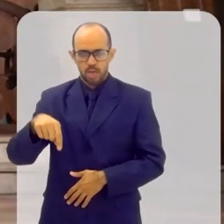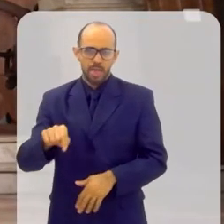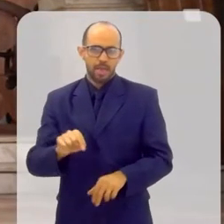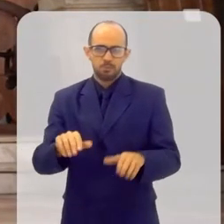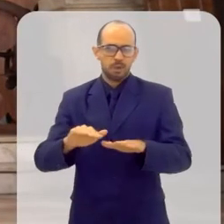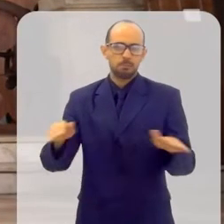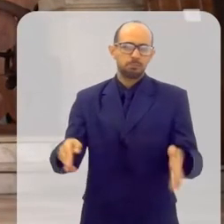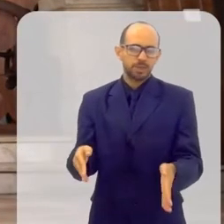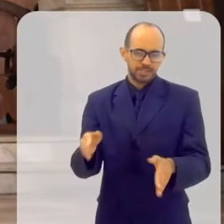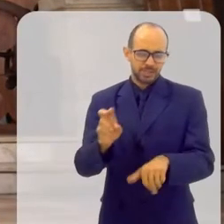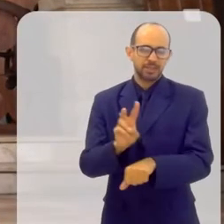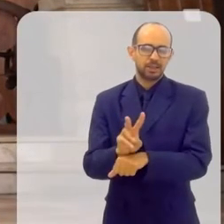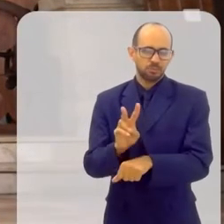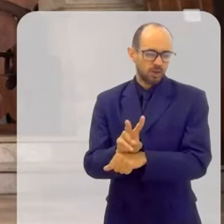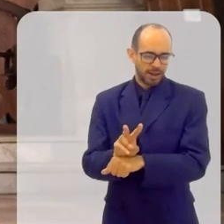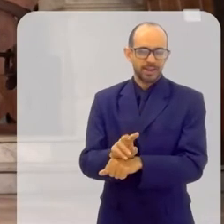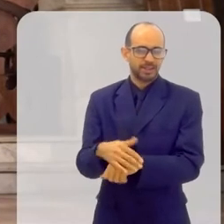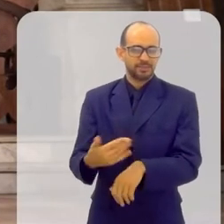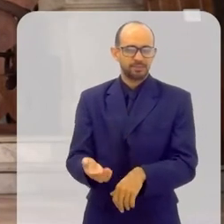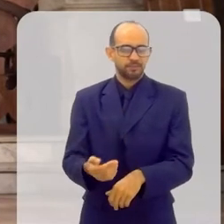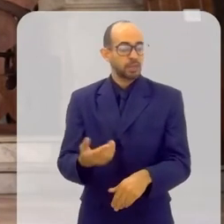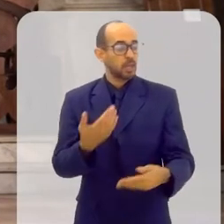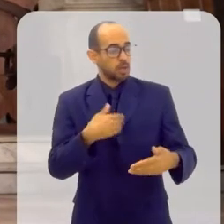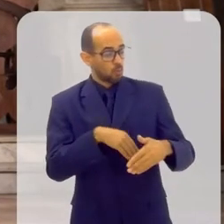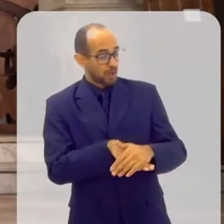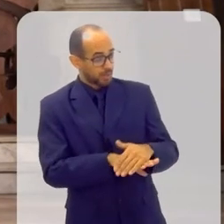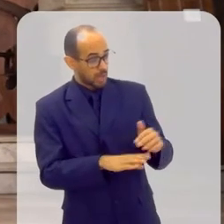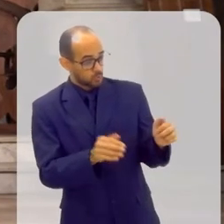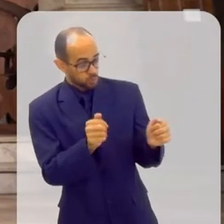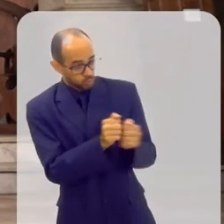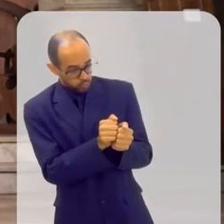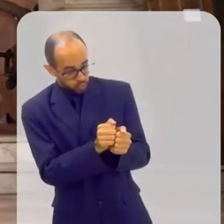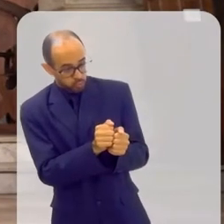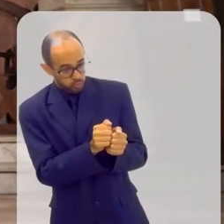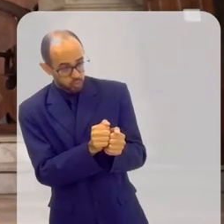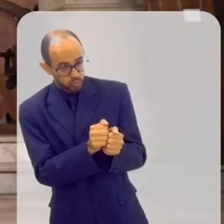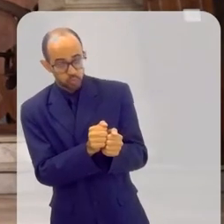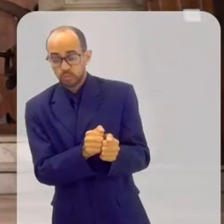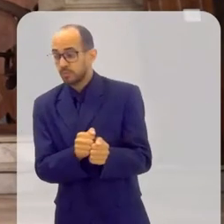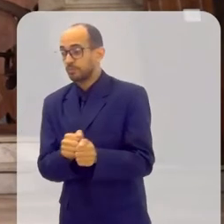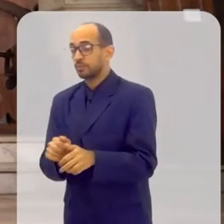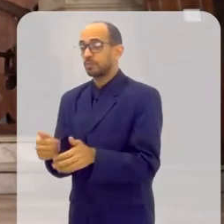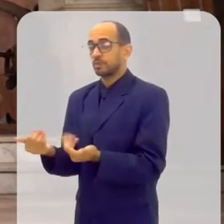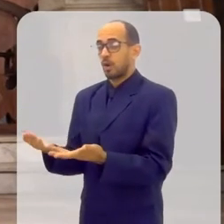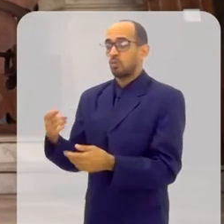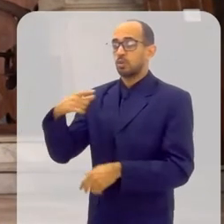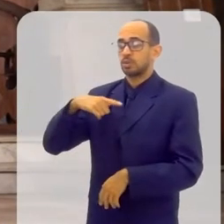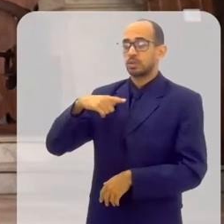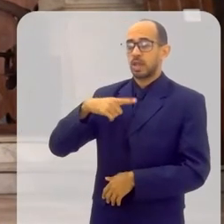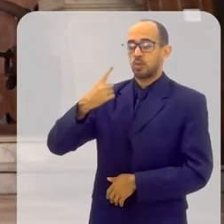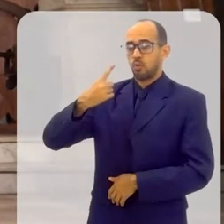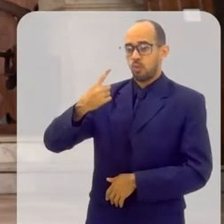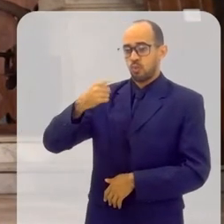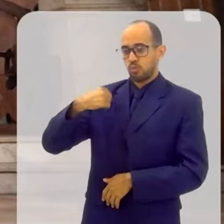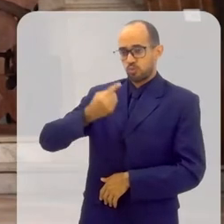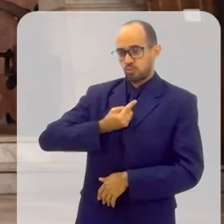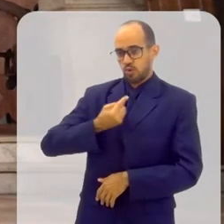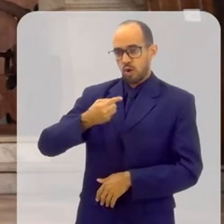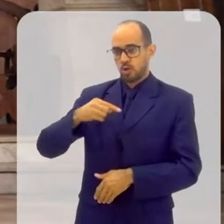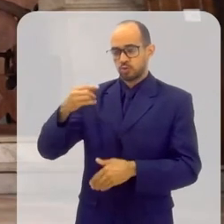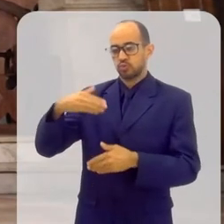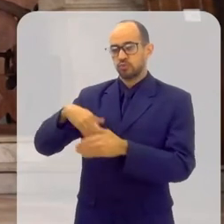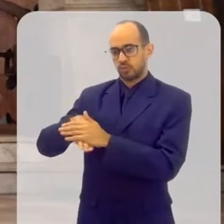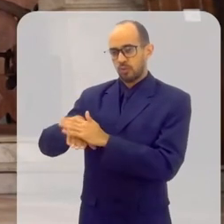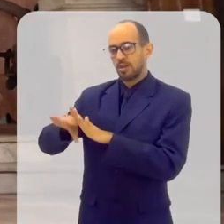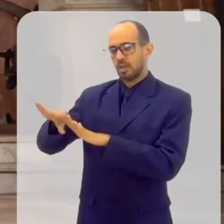portátil. Então, ele é guardado juntamente com... Ele fica... Tem um que já fica, o nosso aqui,